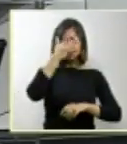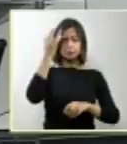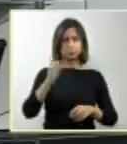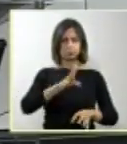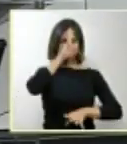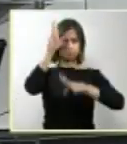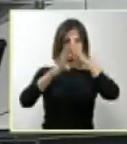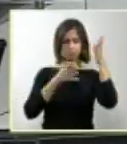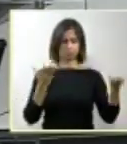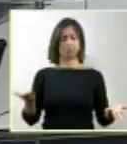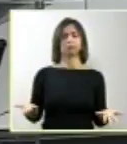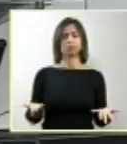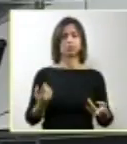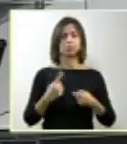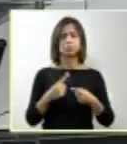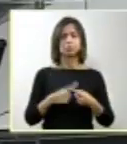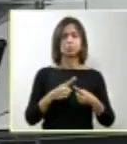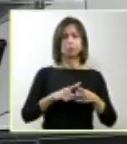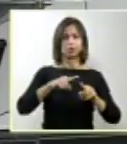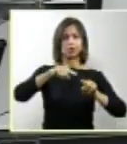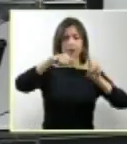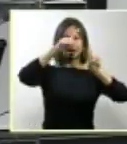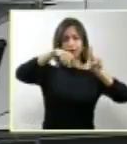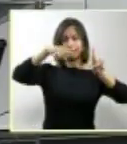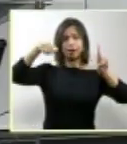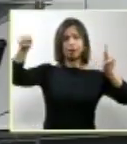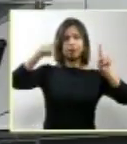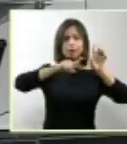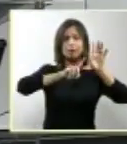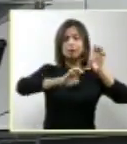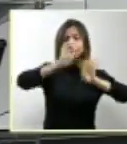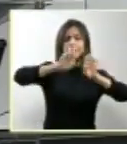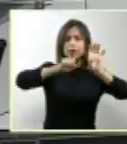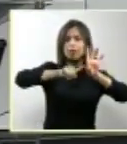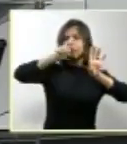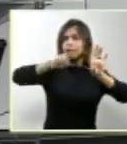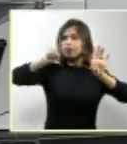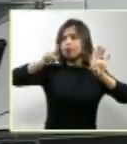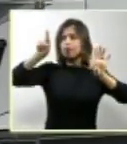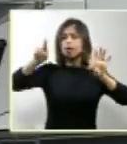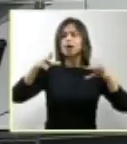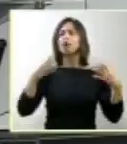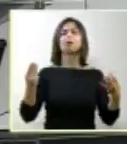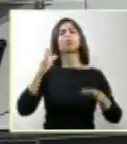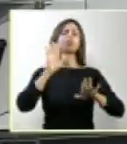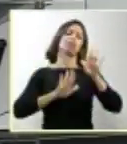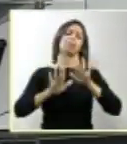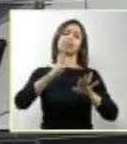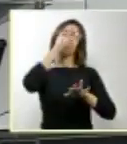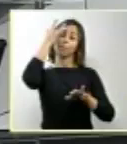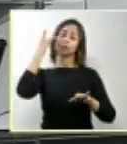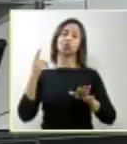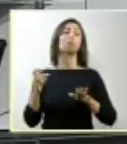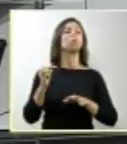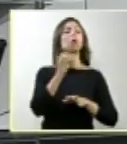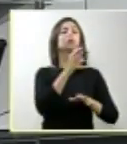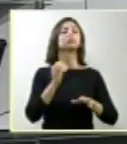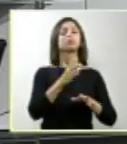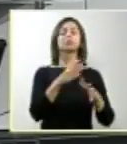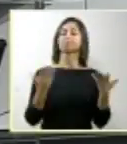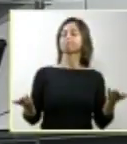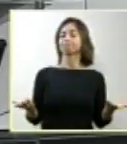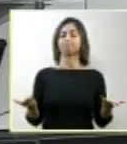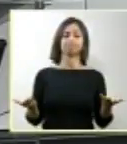porque estatísticas, elas podem ser utilizadas de mil maneiras, a depender de quem as defende e de quem as apresenta. Então a incidência da